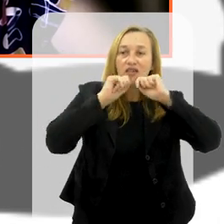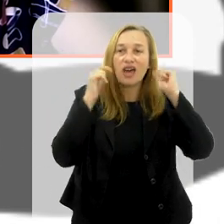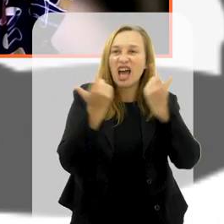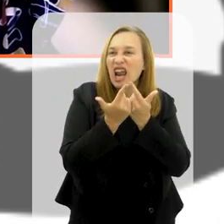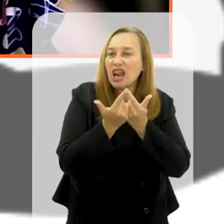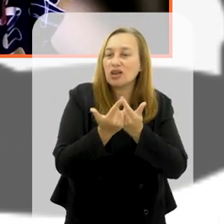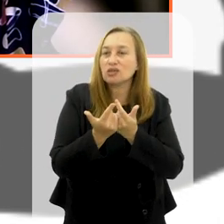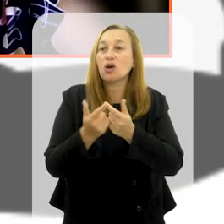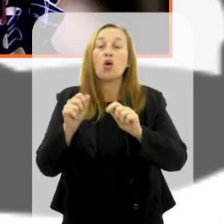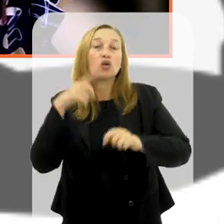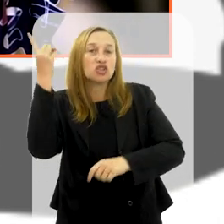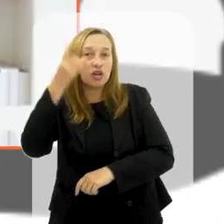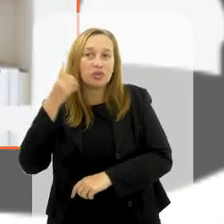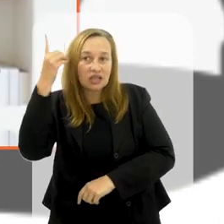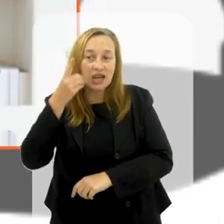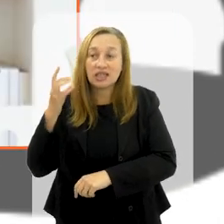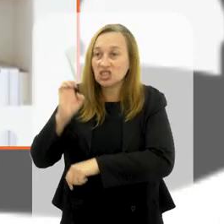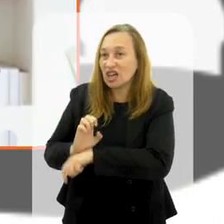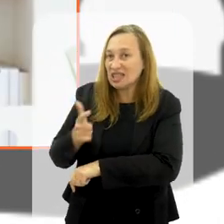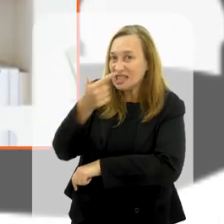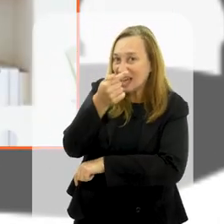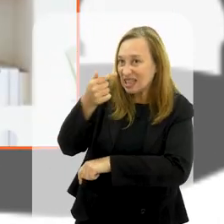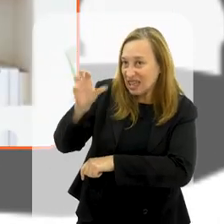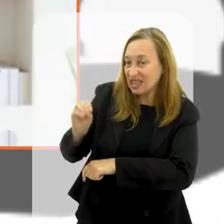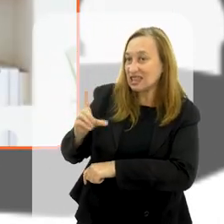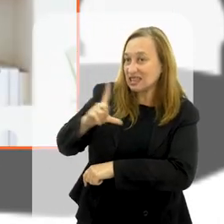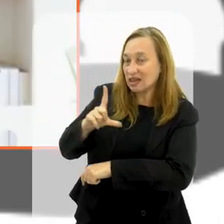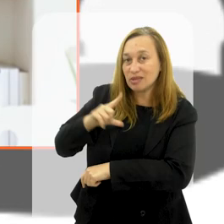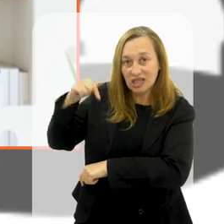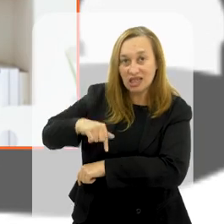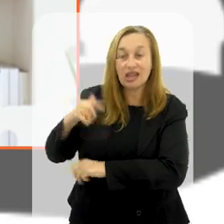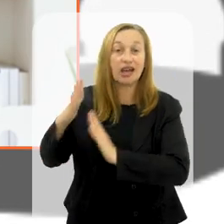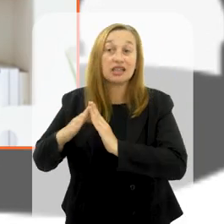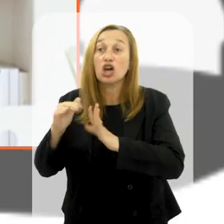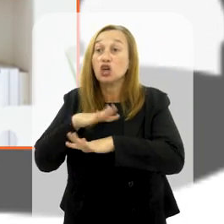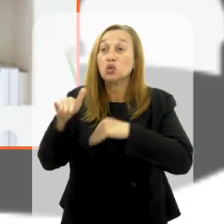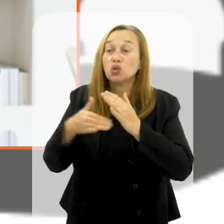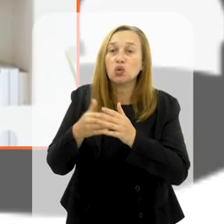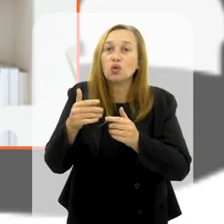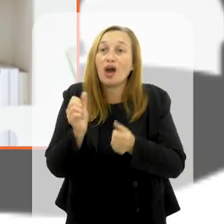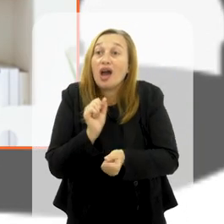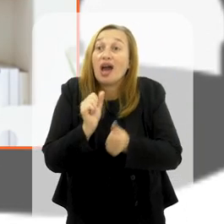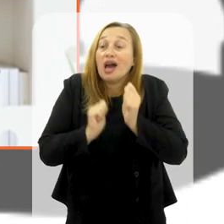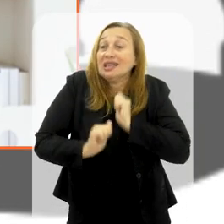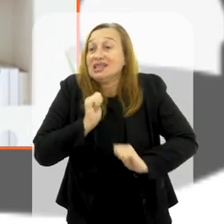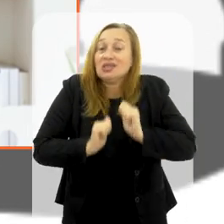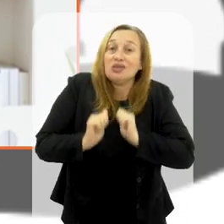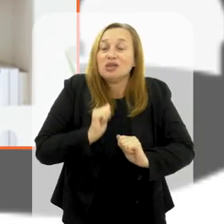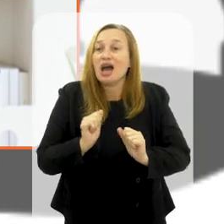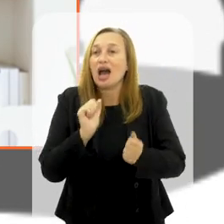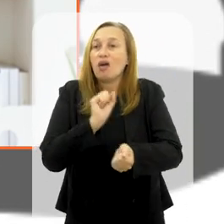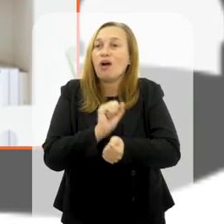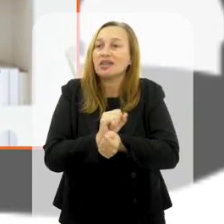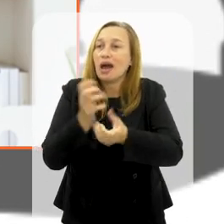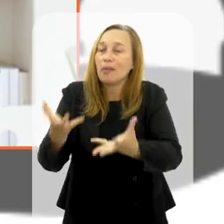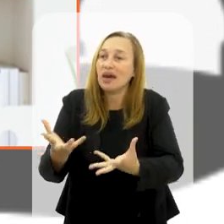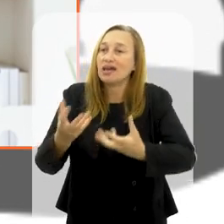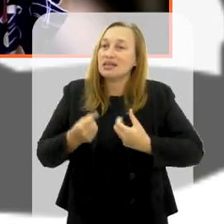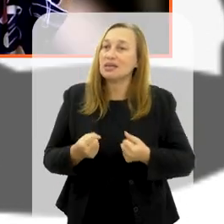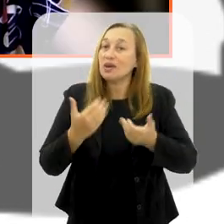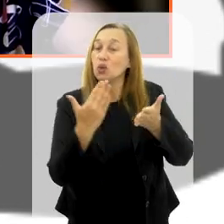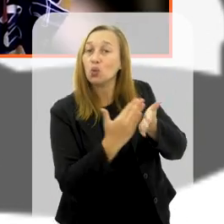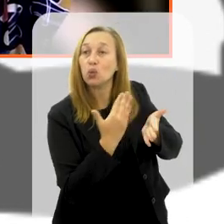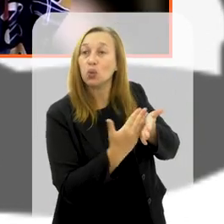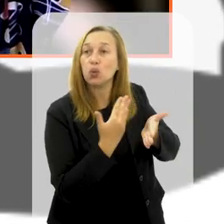Alerj, no estúdio, os deputados estaduais, nós temos 70 deputados aqui na casa, todo mundo louco para receber um exemplar.